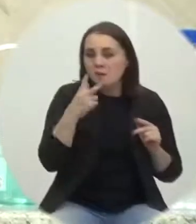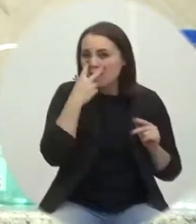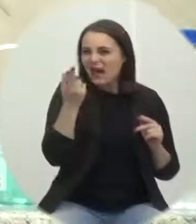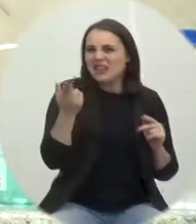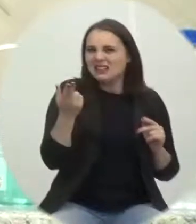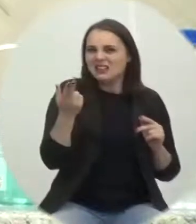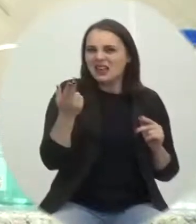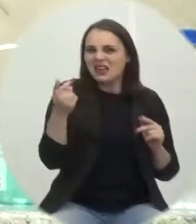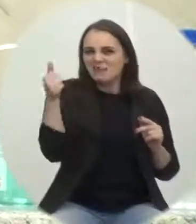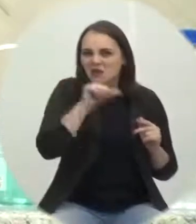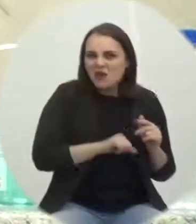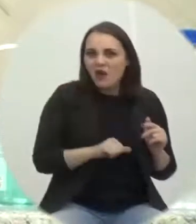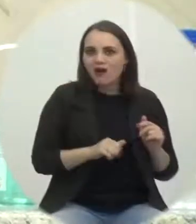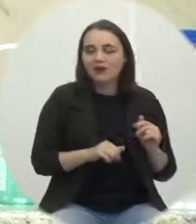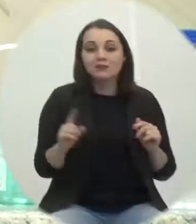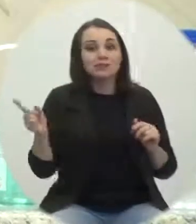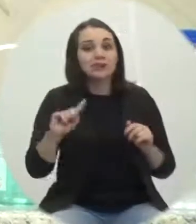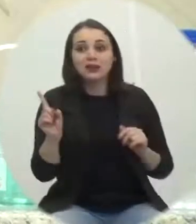me explica uma coisa.